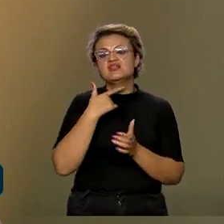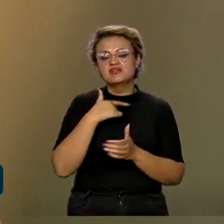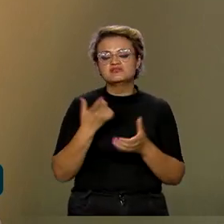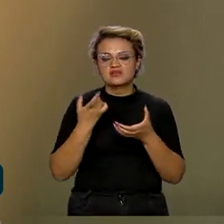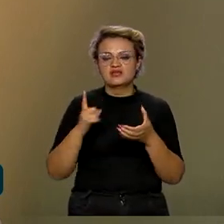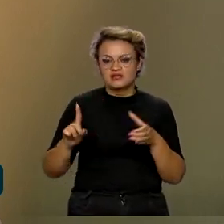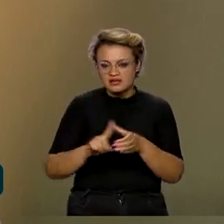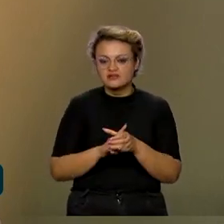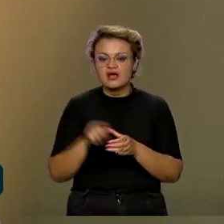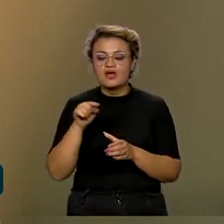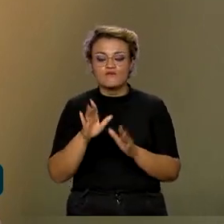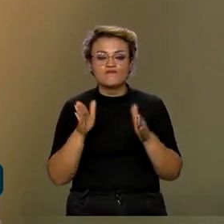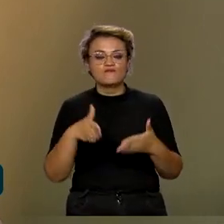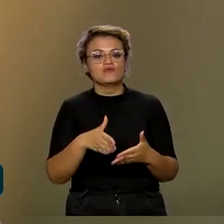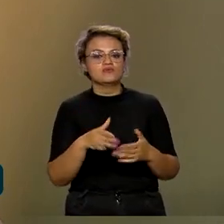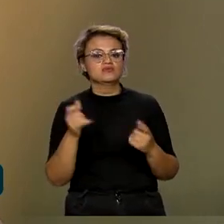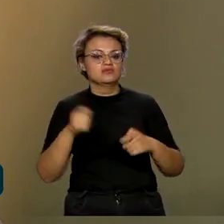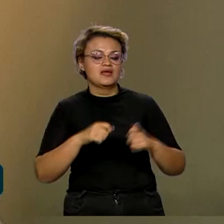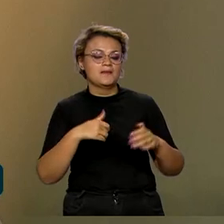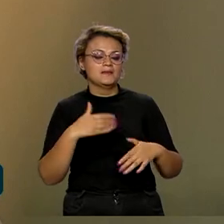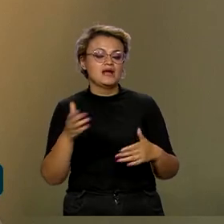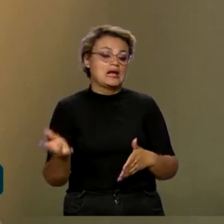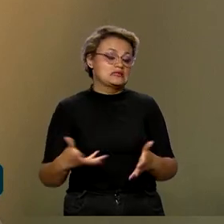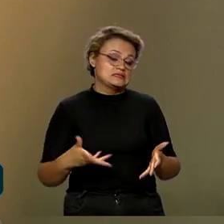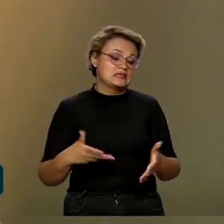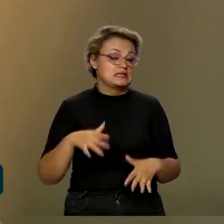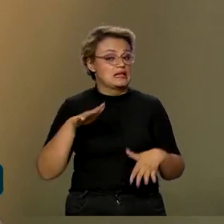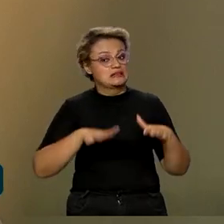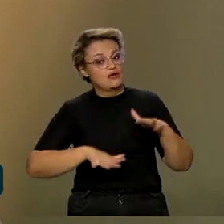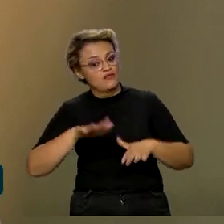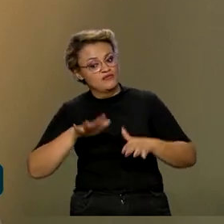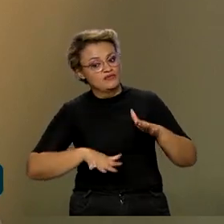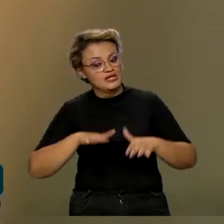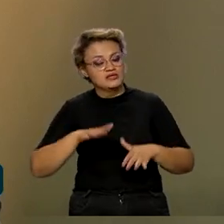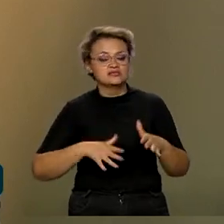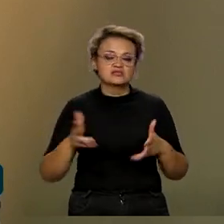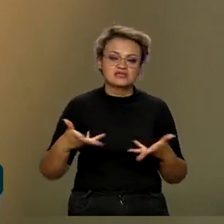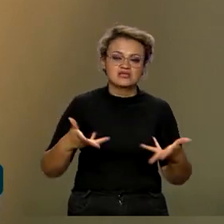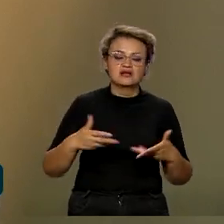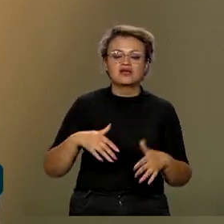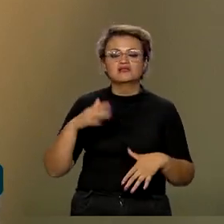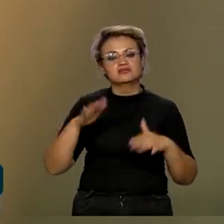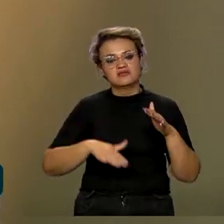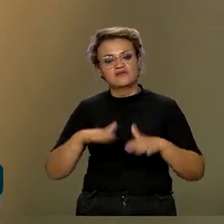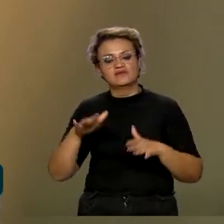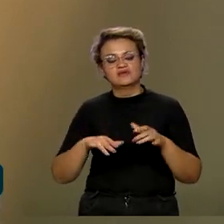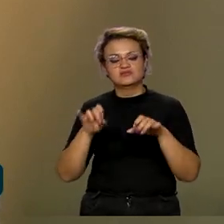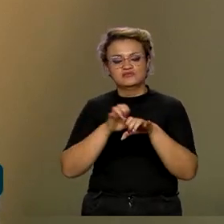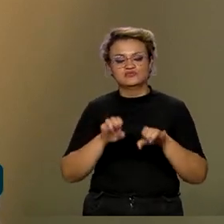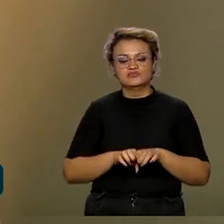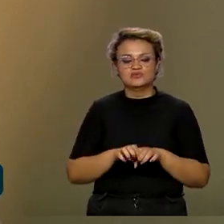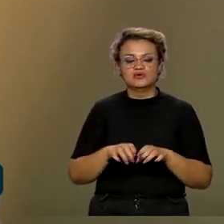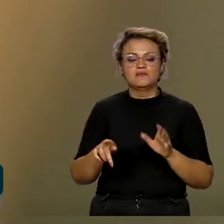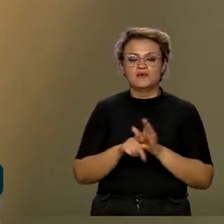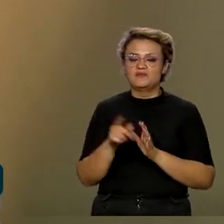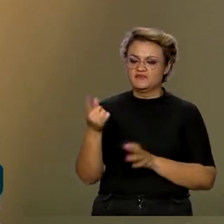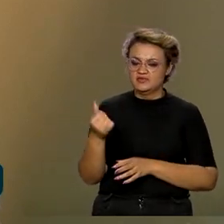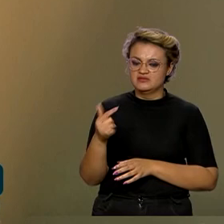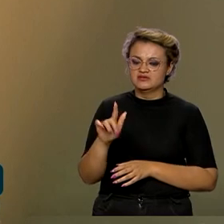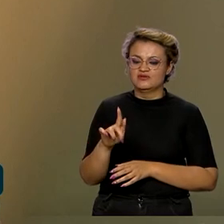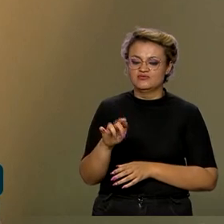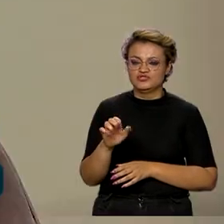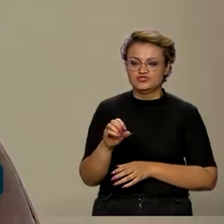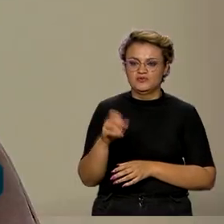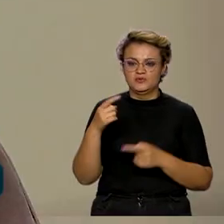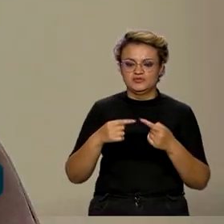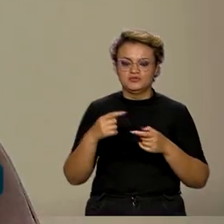ou seja, um fórum que possa acelerar, quem sabe, quem sabe, a mudança nessa arquitetura financeira geopolítica global.